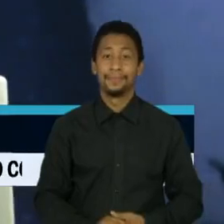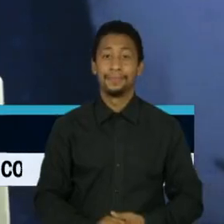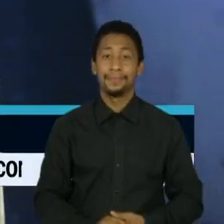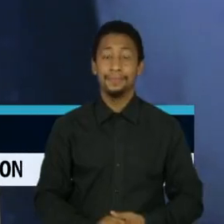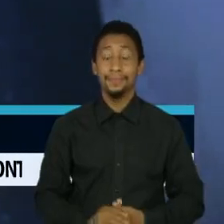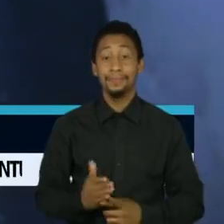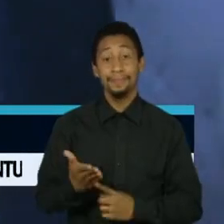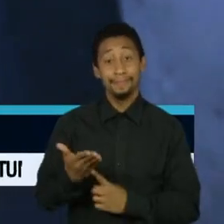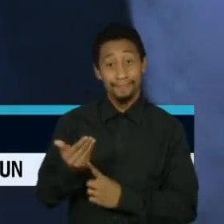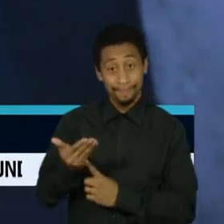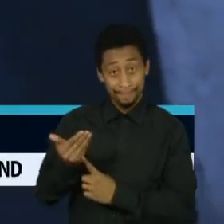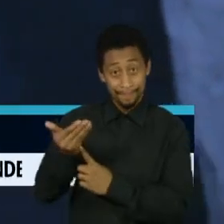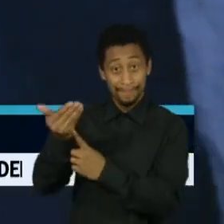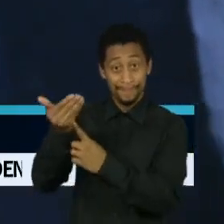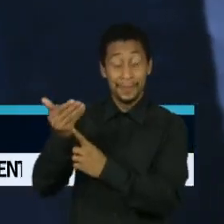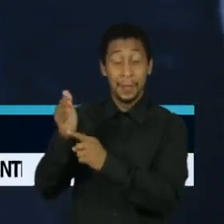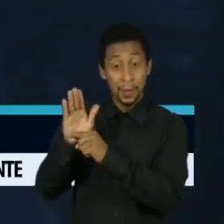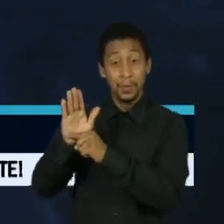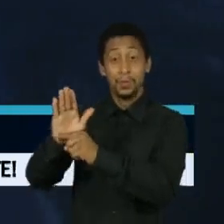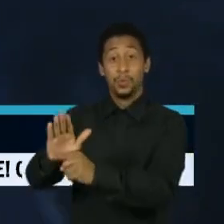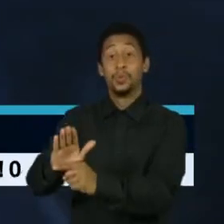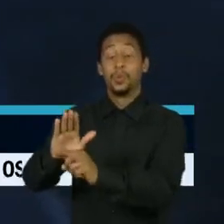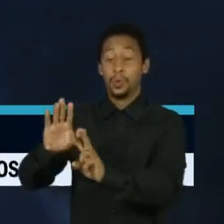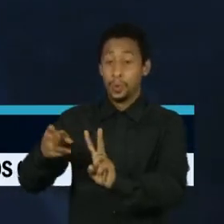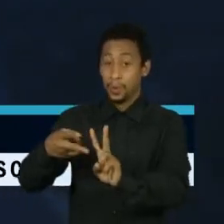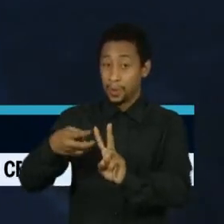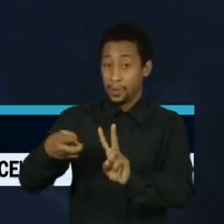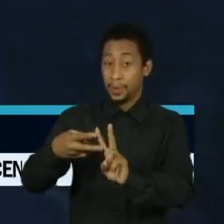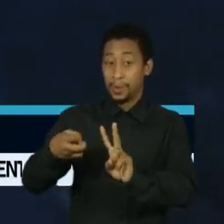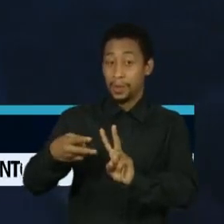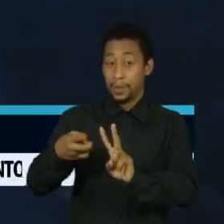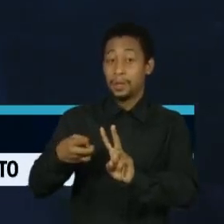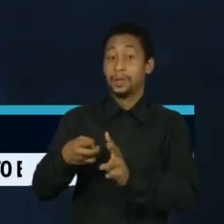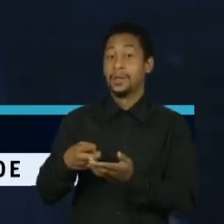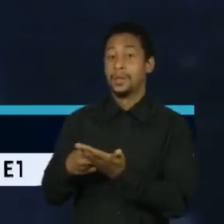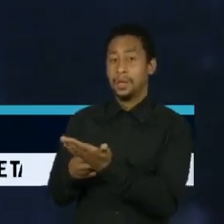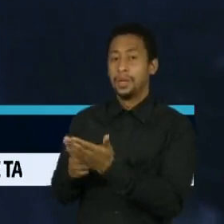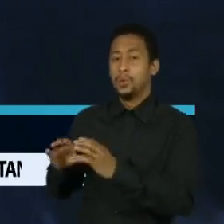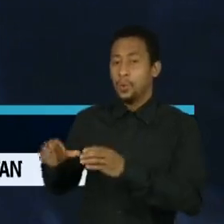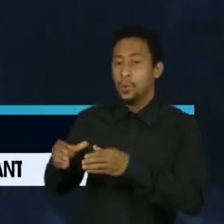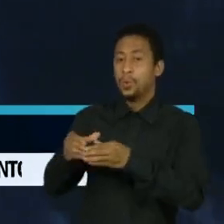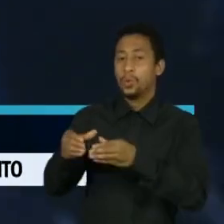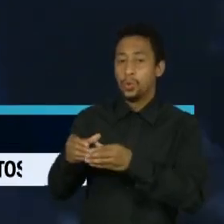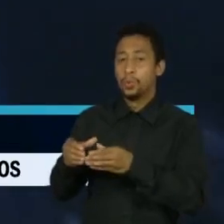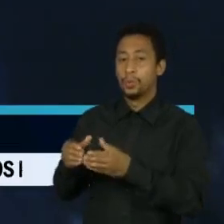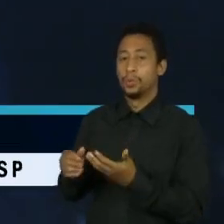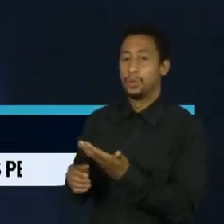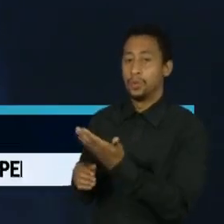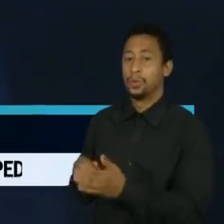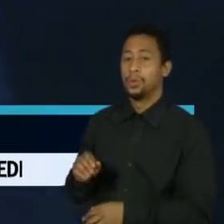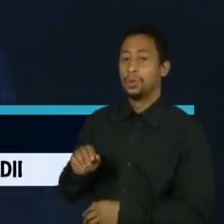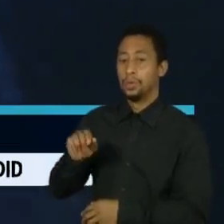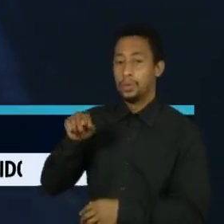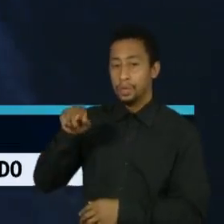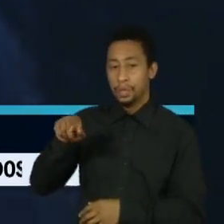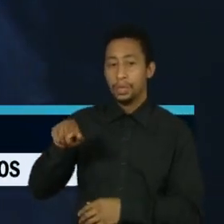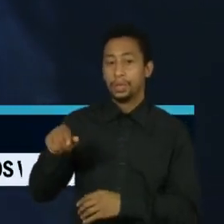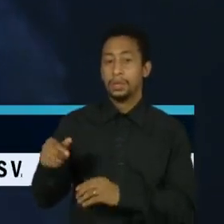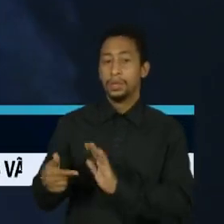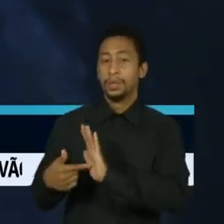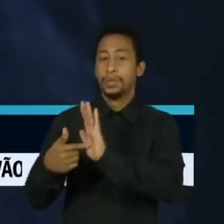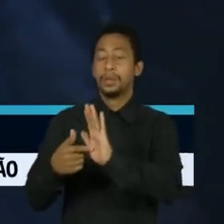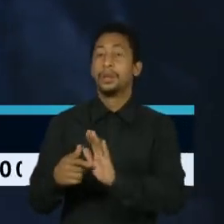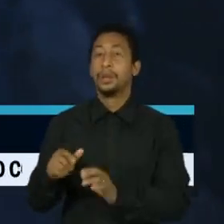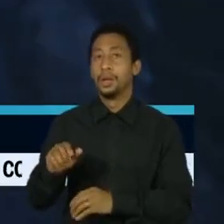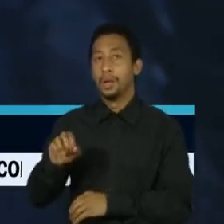A tecnologia está ajudando os indígenas da etnia Uru-Ewa-Uau a monitorar as invasões de suas terras, que estão entre as